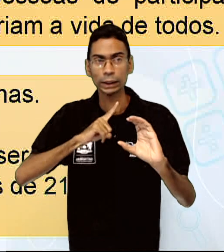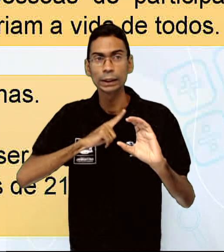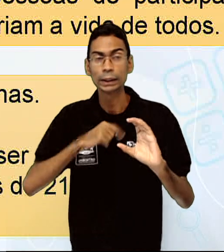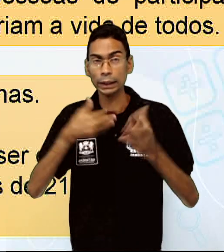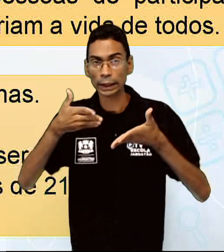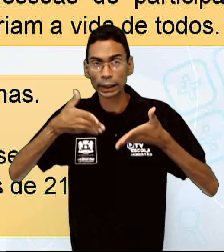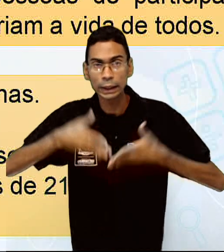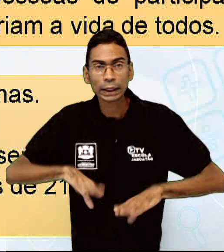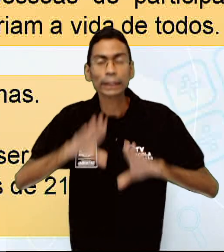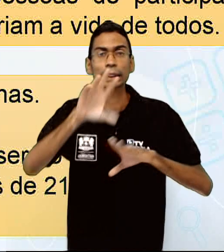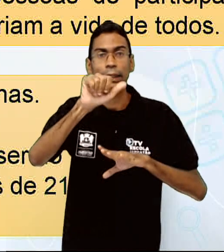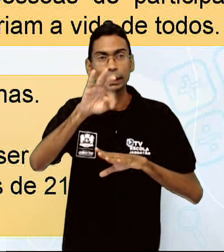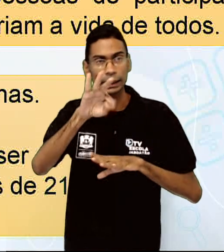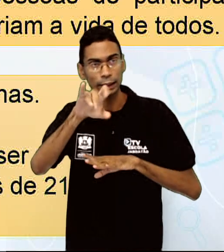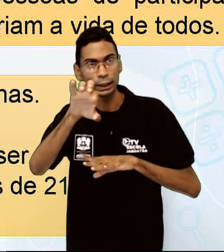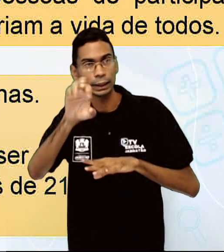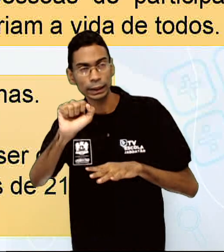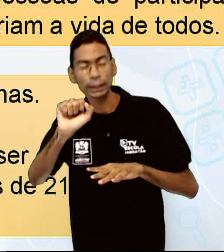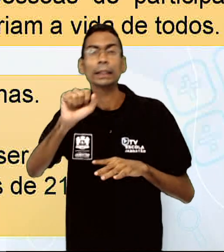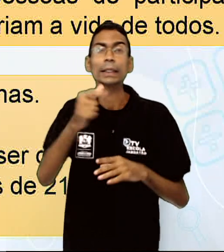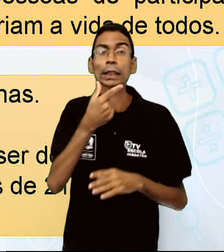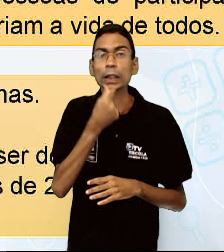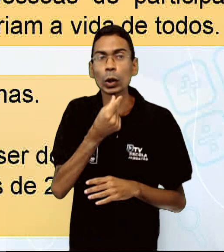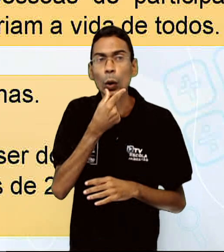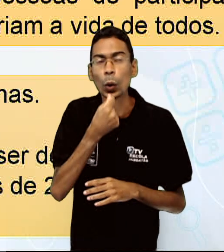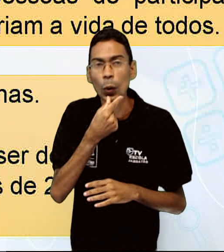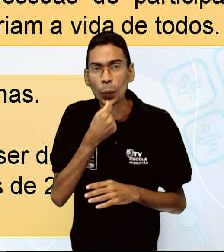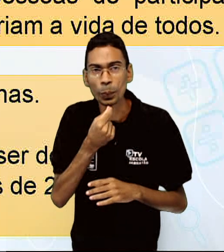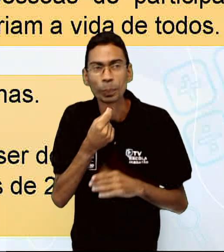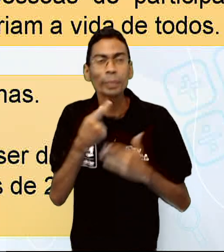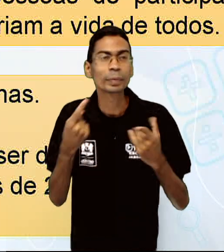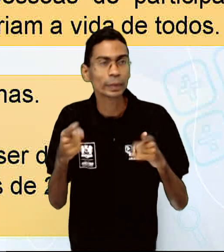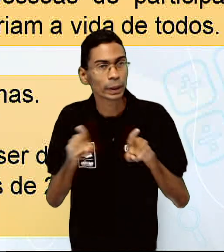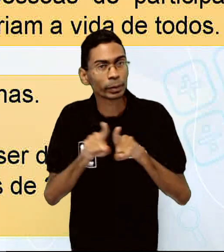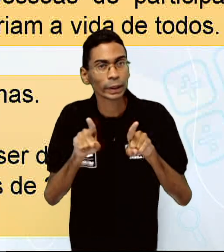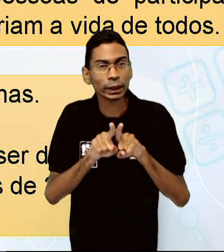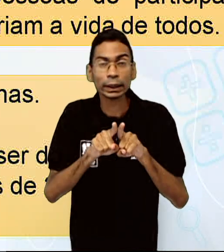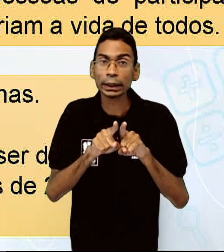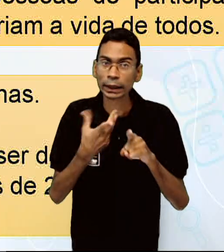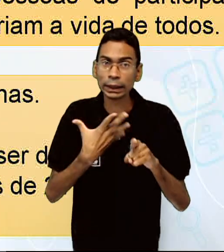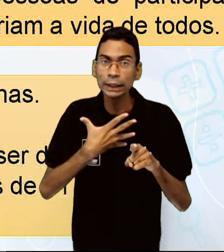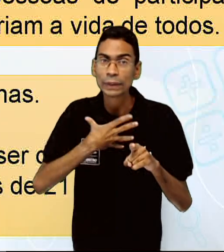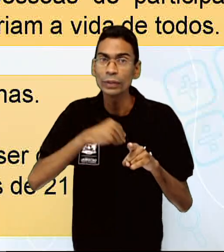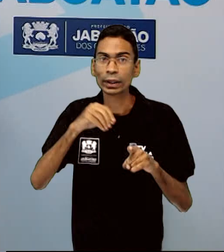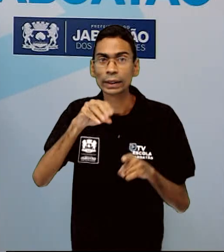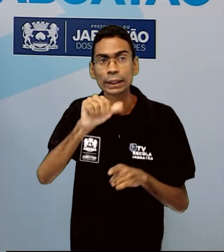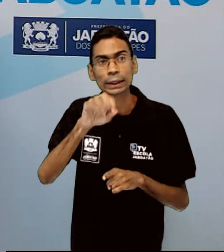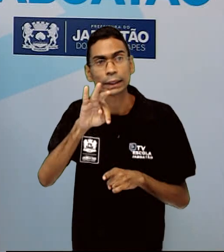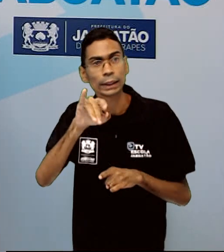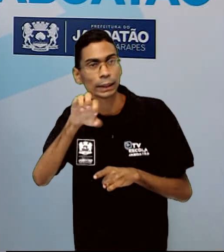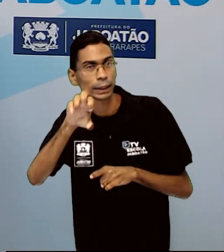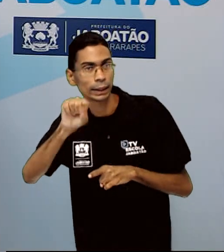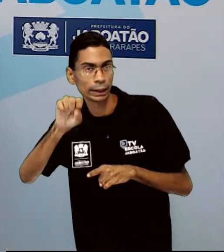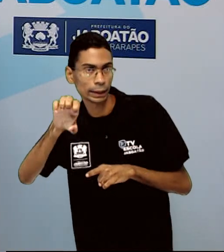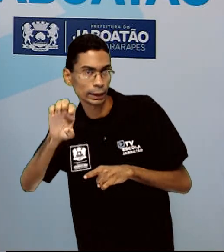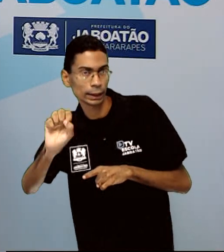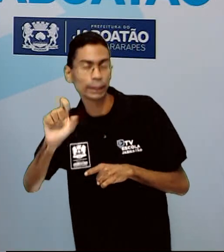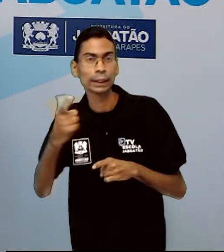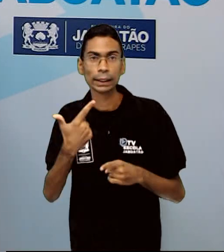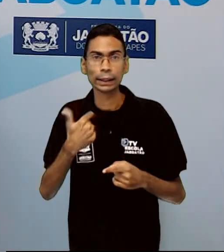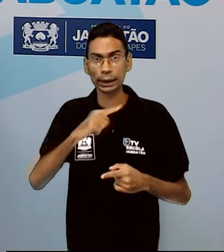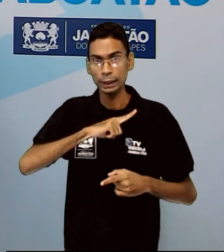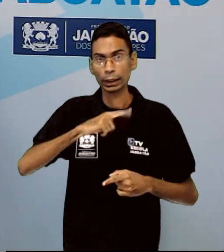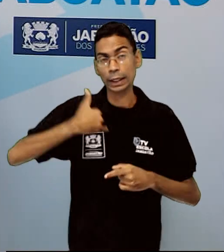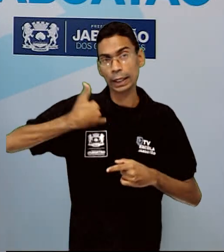Atenas, ser do sexo masculino, ser filho de ateniense e ter mais de 21